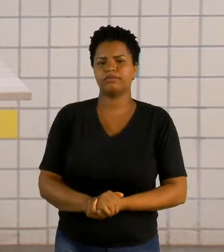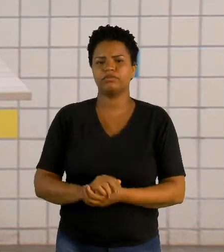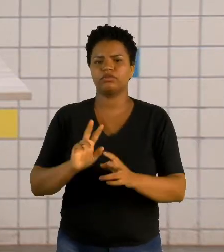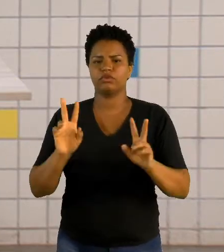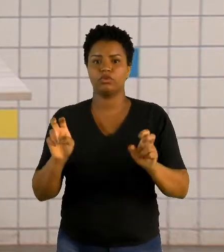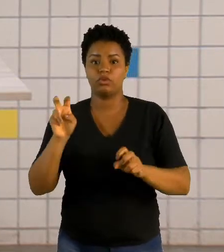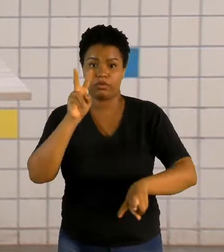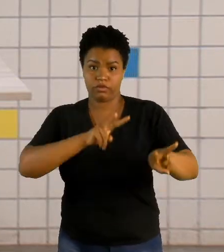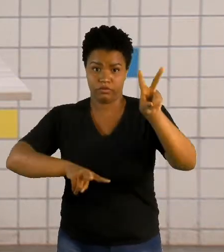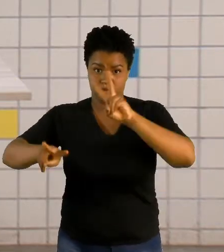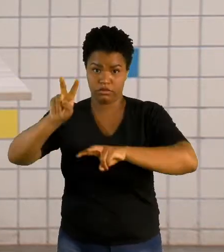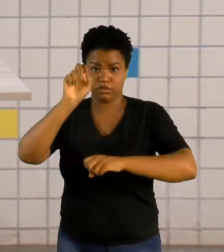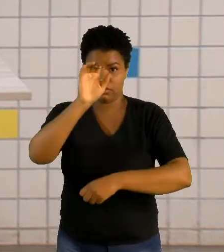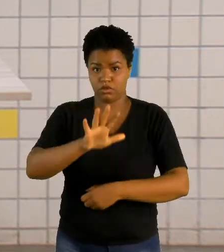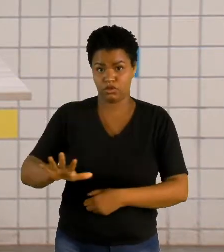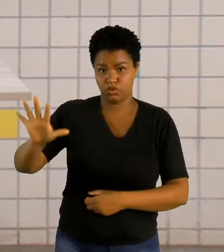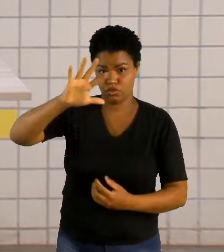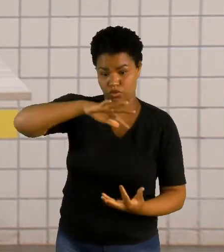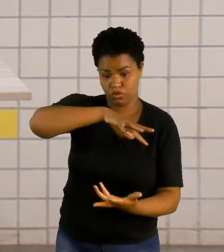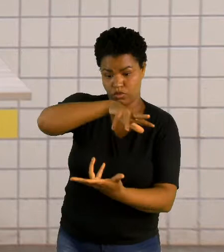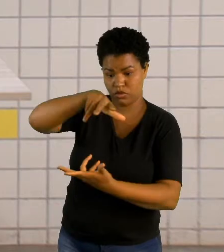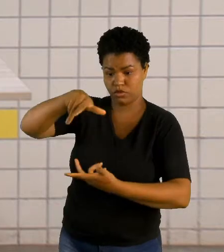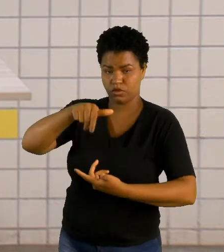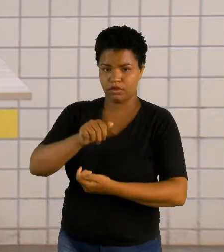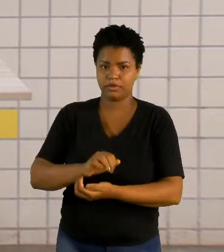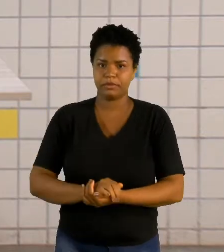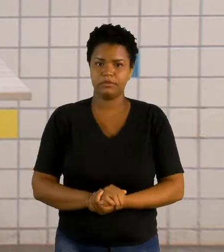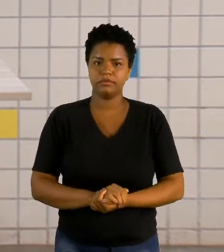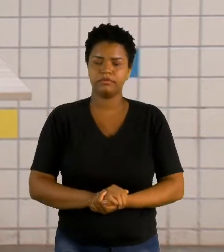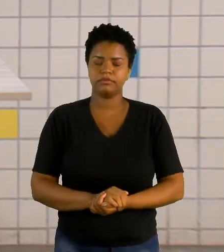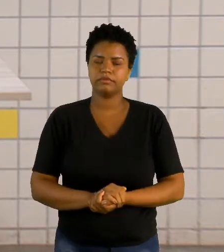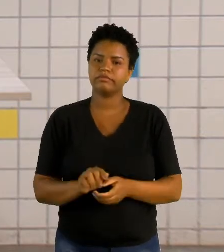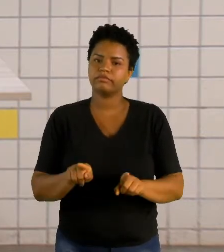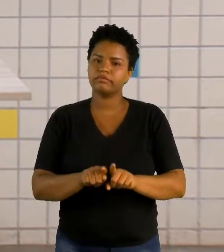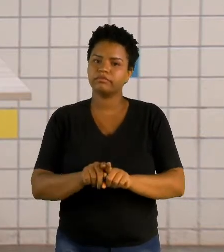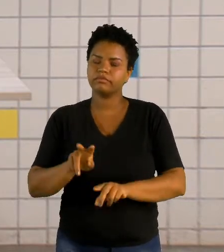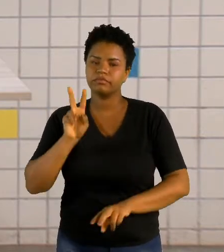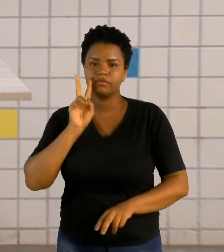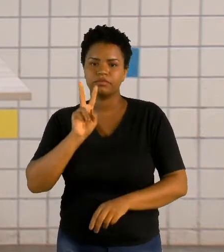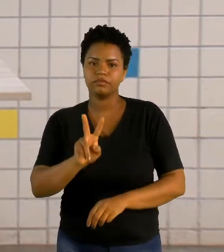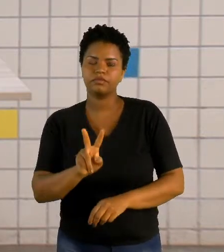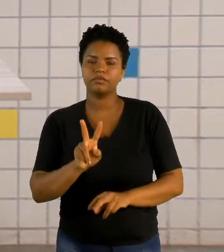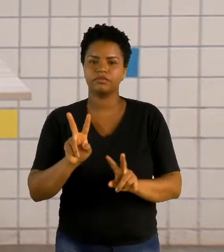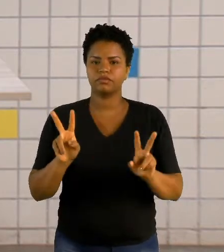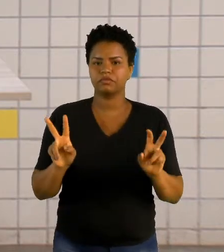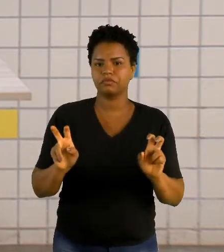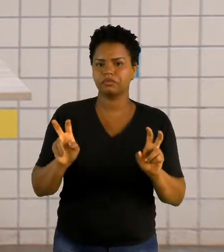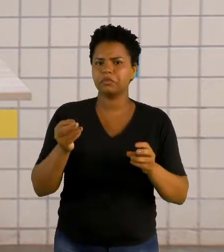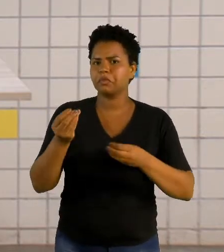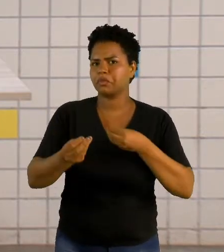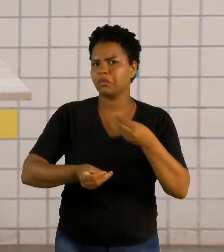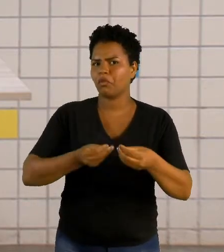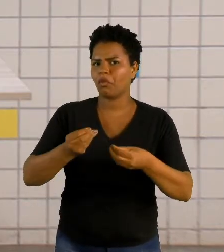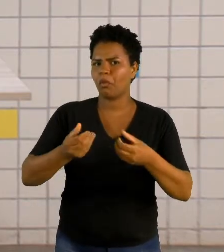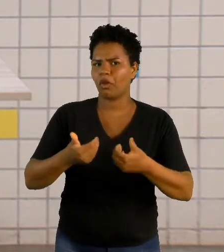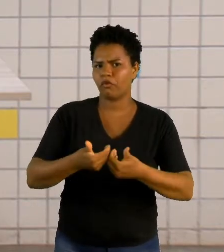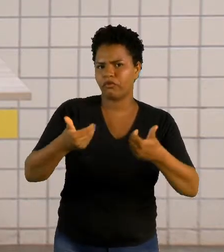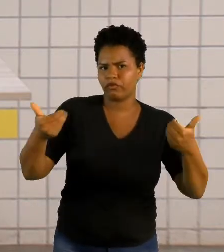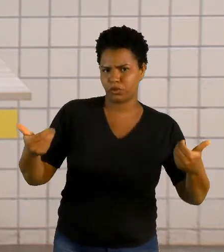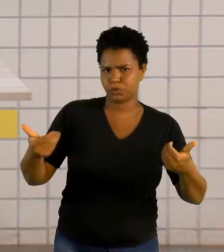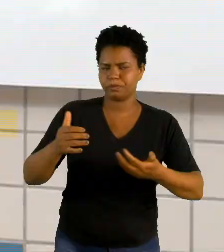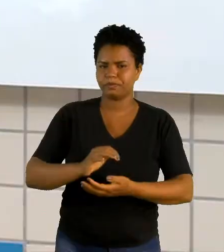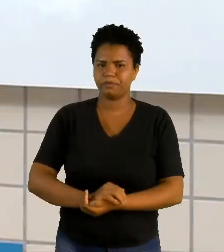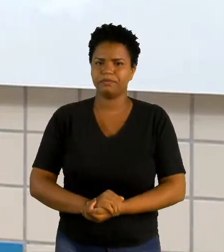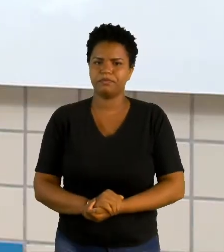da Europa, do mundo e nós vamos ver sobre como é feita essa divisão, tá ok?